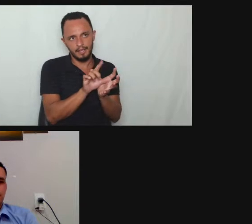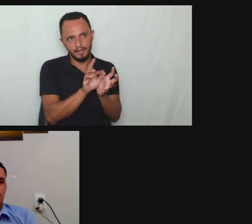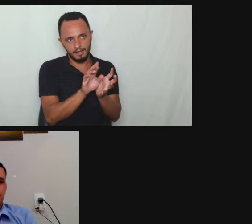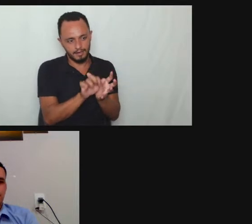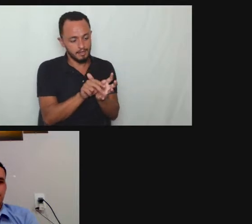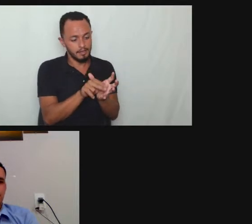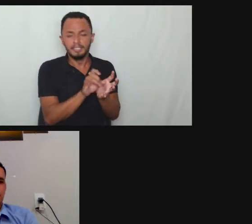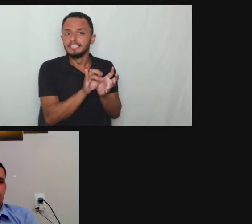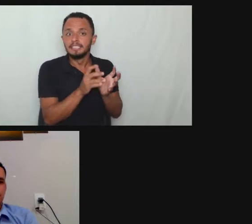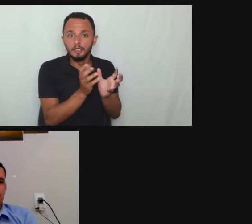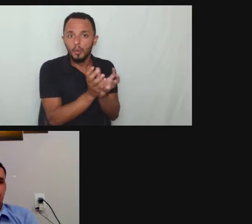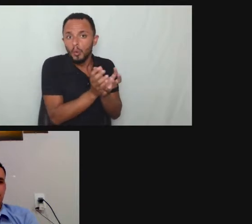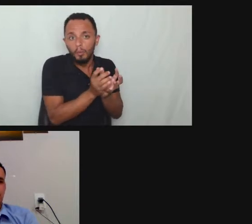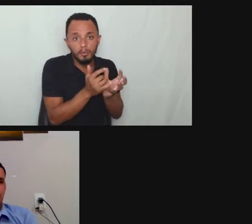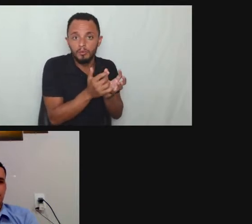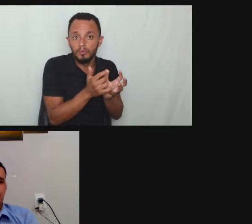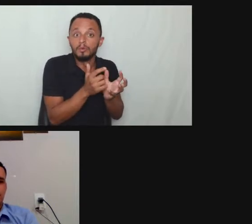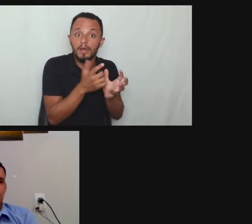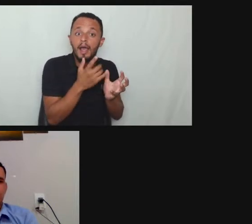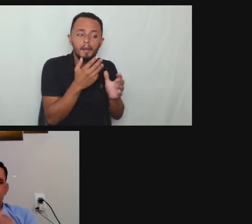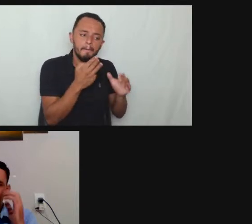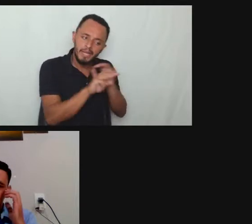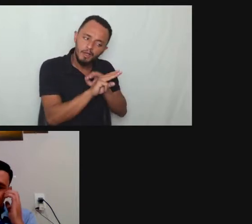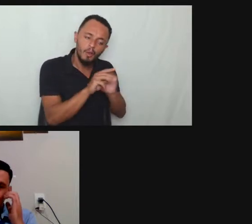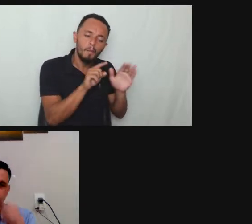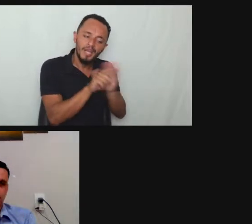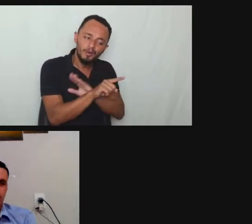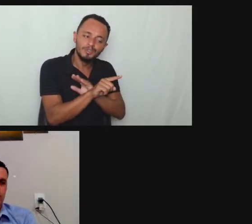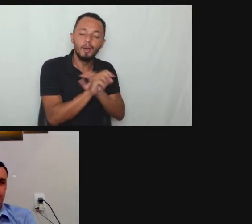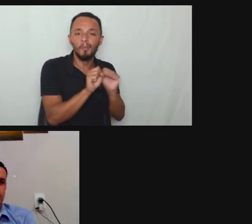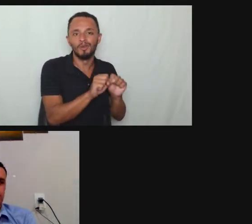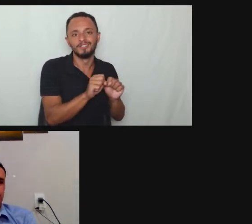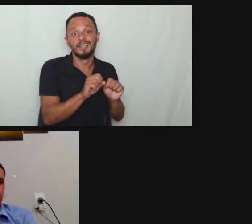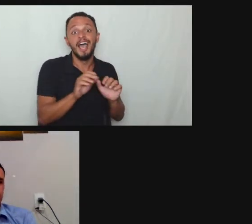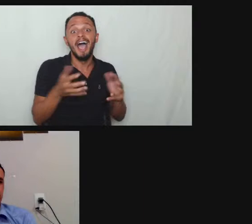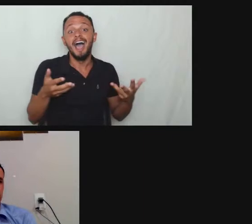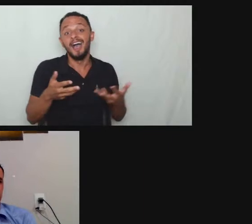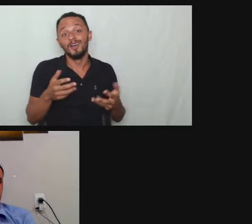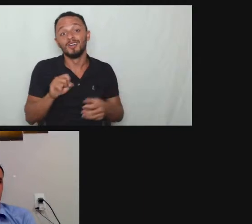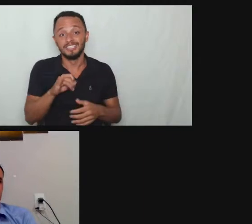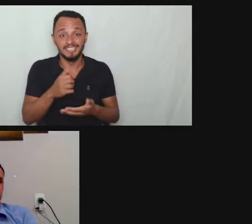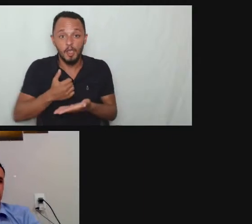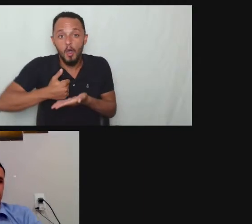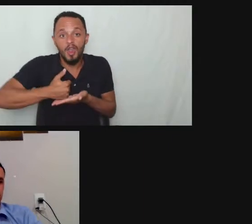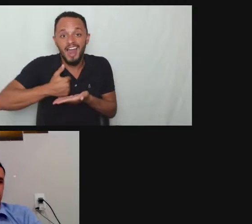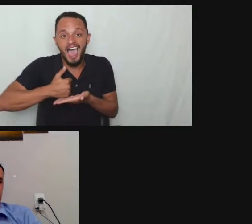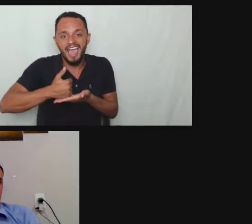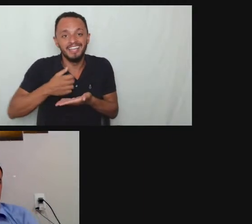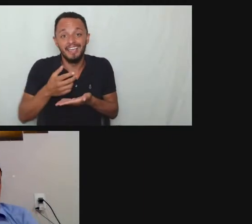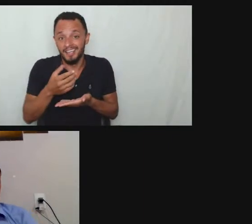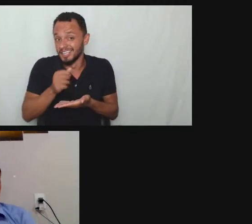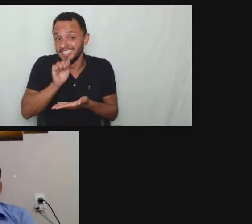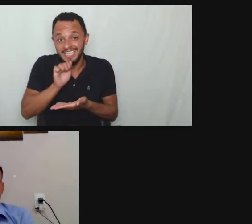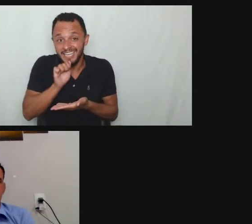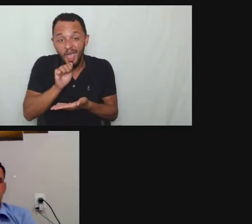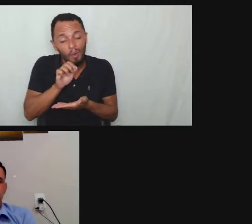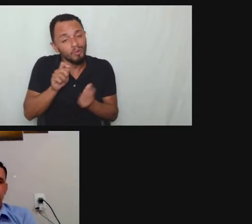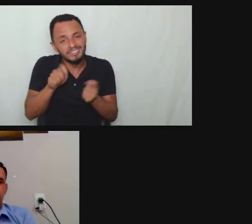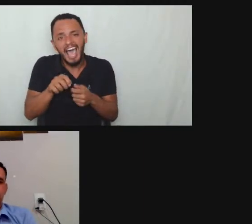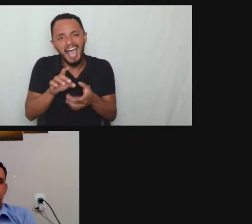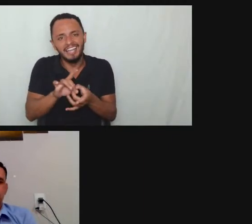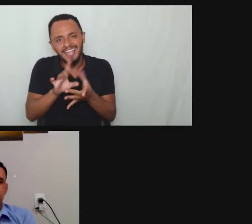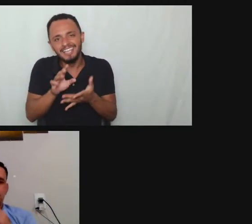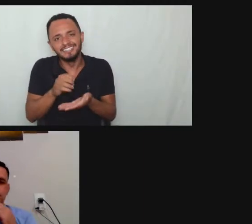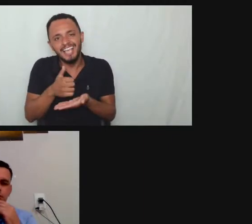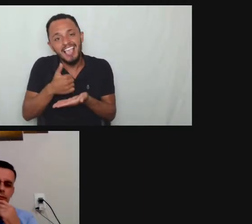vocês que ficaram conosco até aqui menos você que não deixou like ainda quem não deixou like está de sacanagem mas vamos lá manda o código